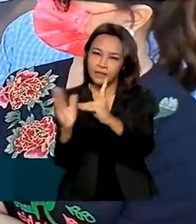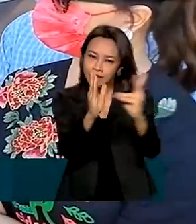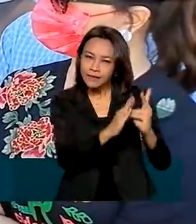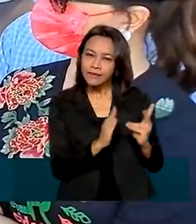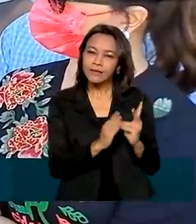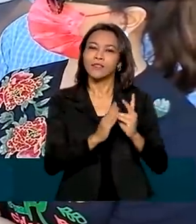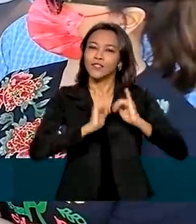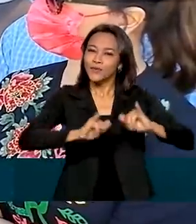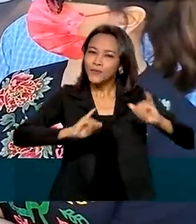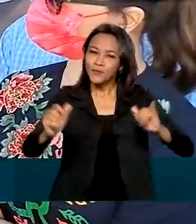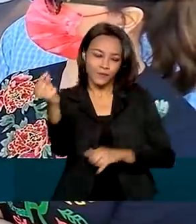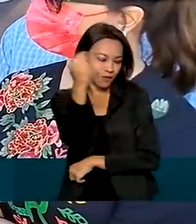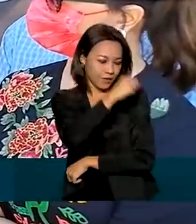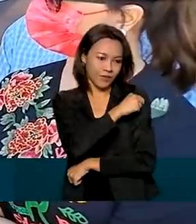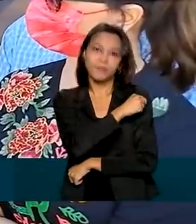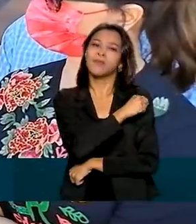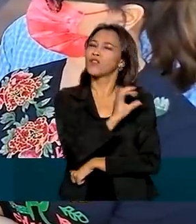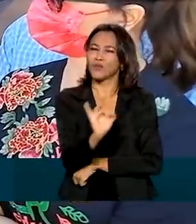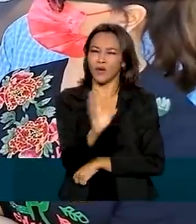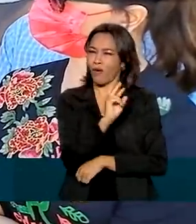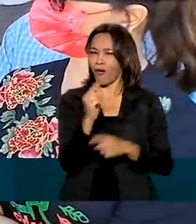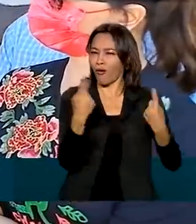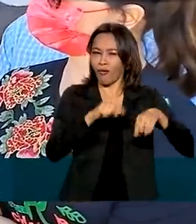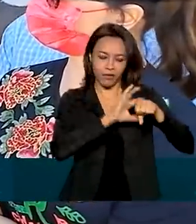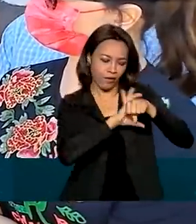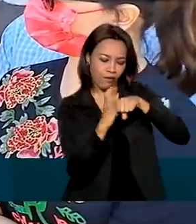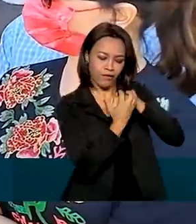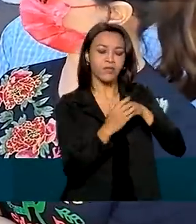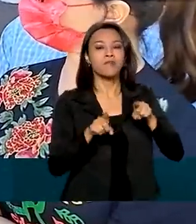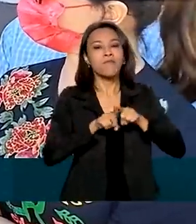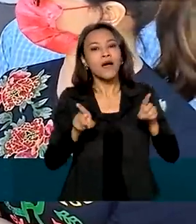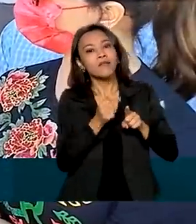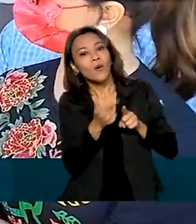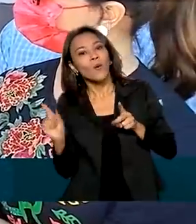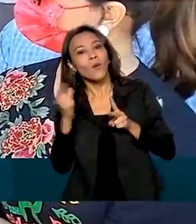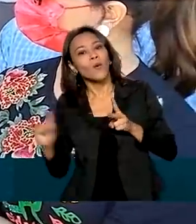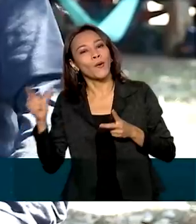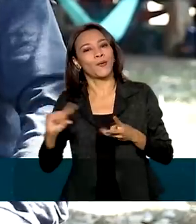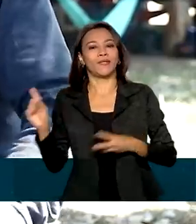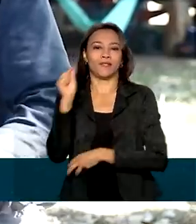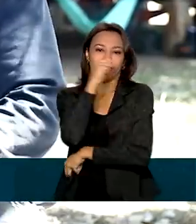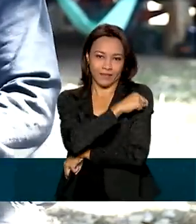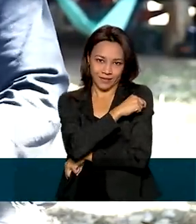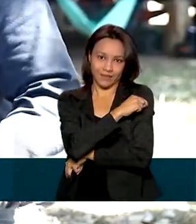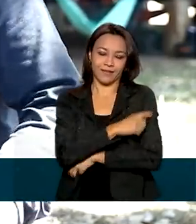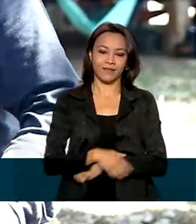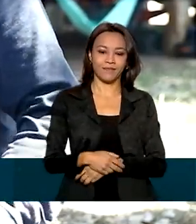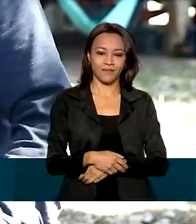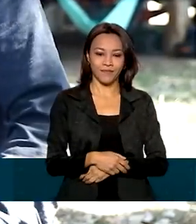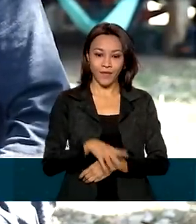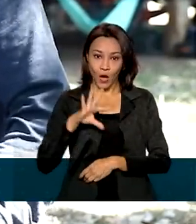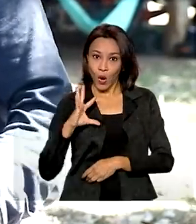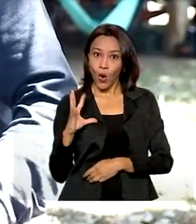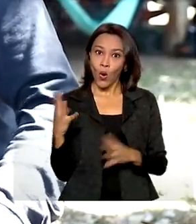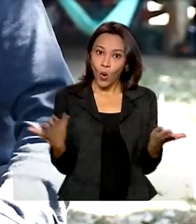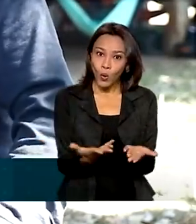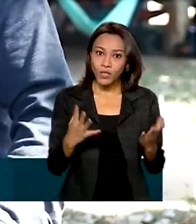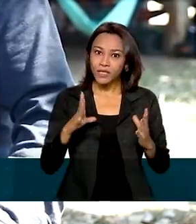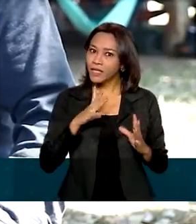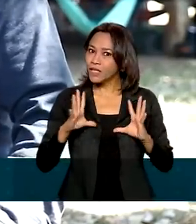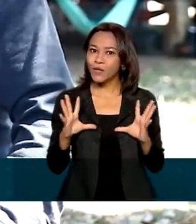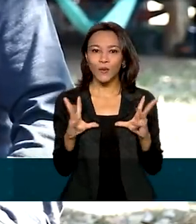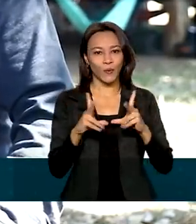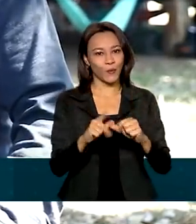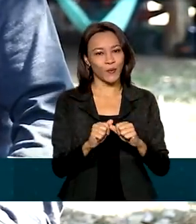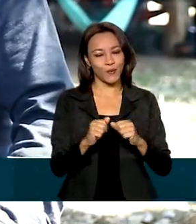vacinação, não só com a Covid, mas também as outras campanhas de vacinação. Hoje em dia tem tudo. Fico muito